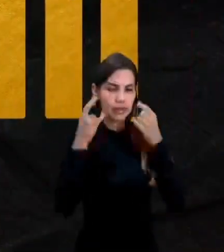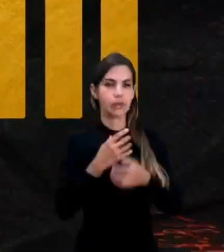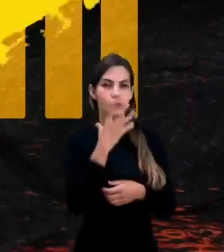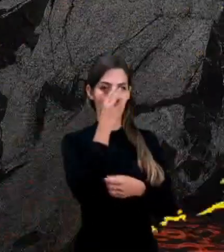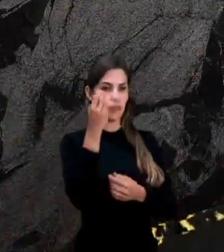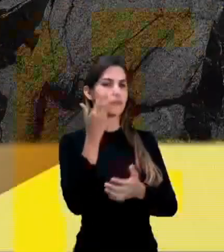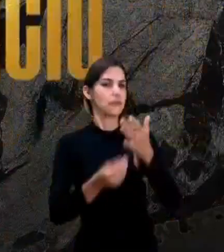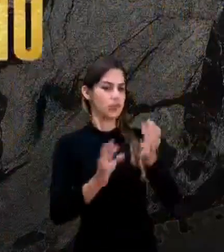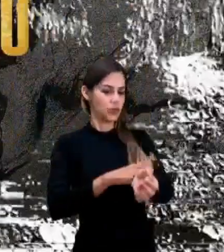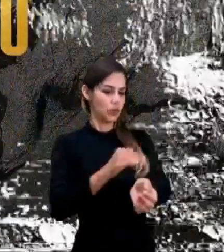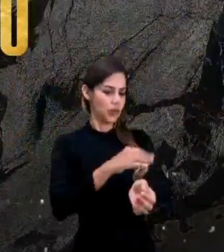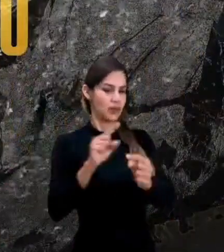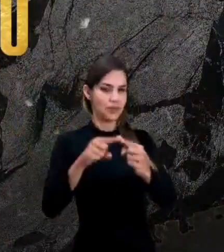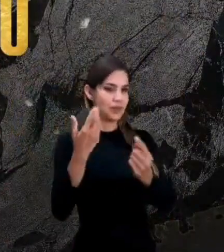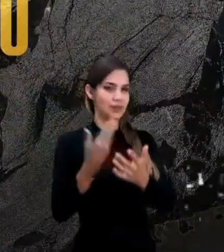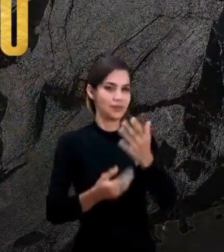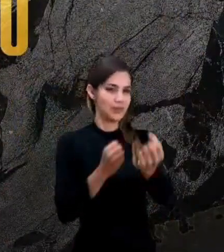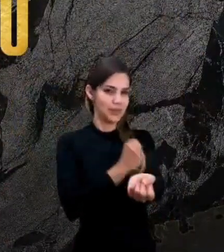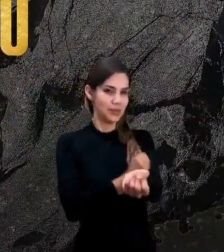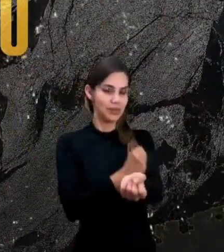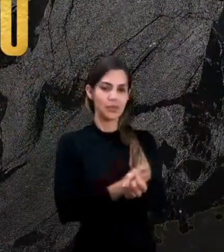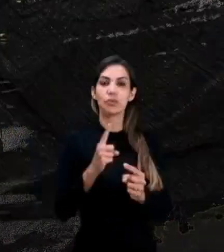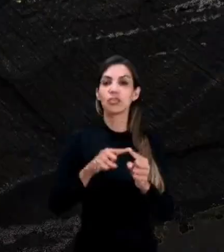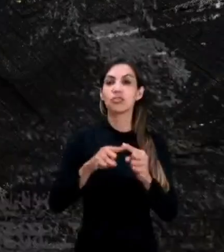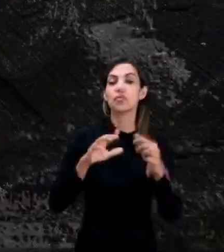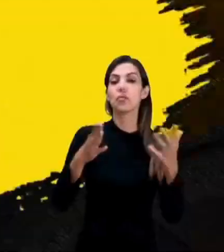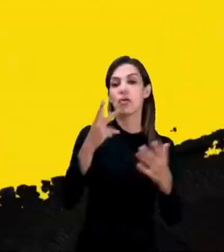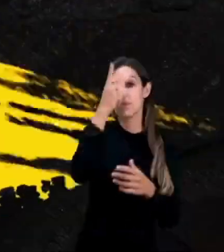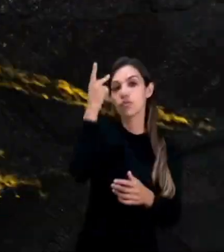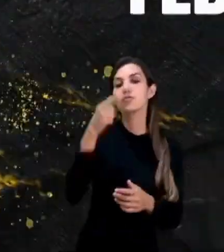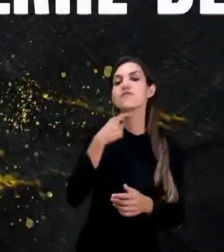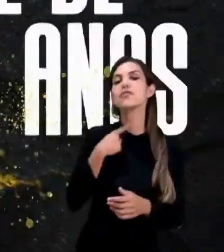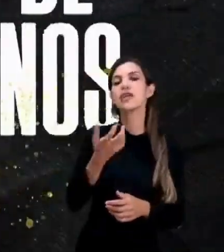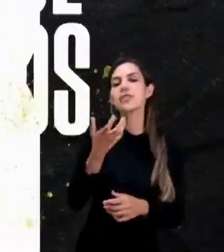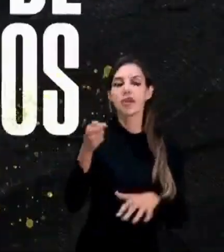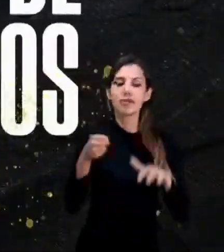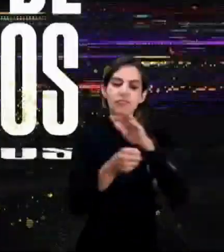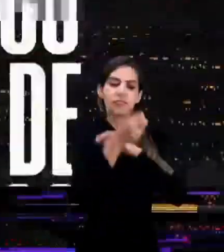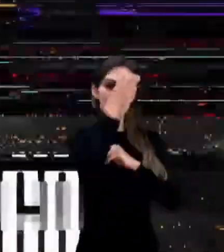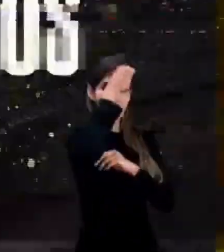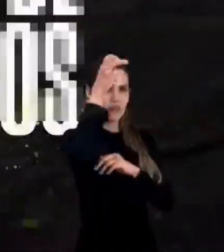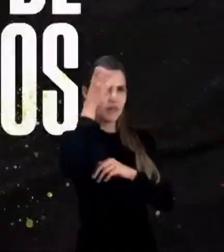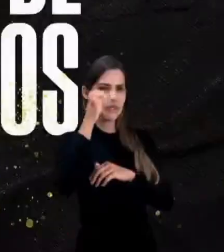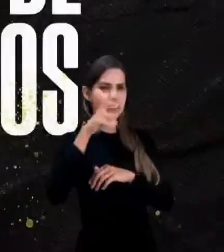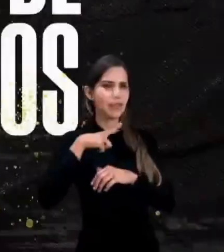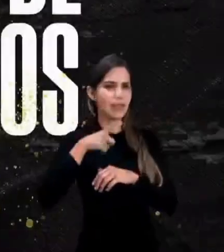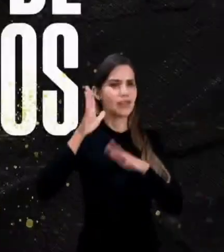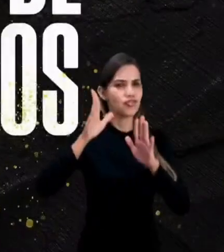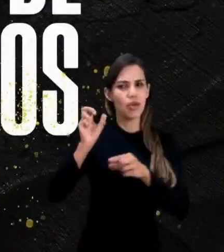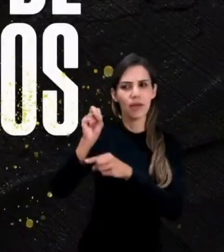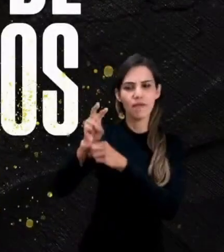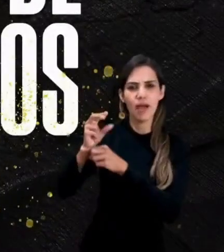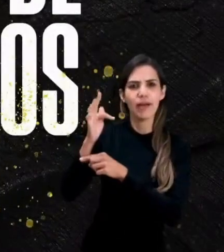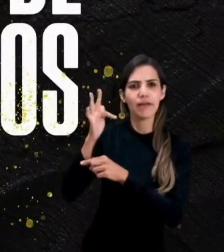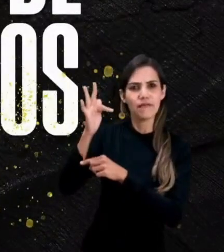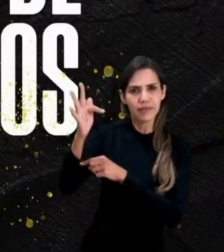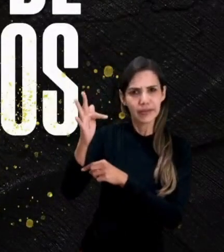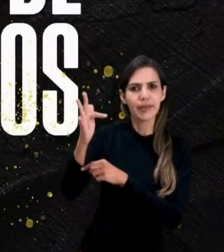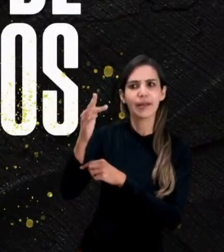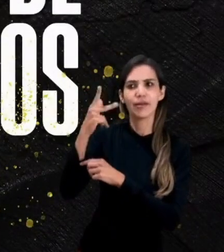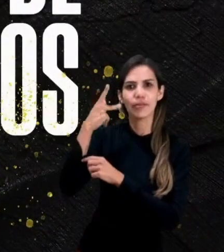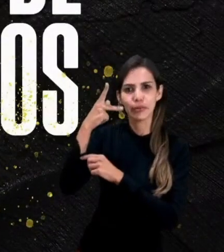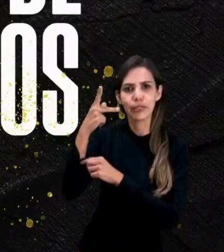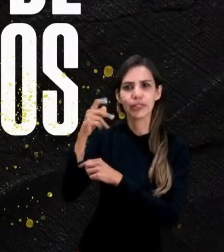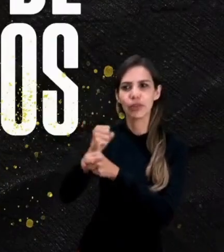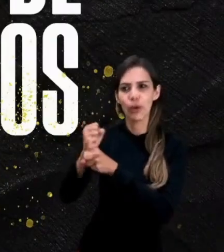Ganância. O lobo perde o pelo, mas não perde o vício. O que leva uma pessoa a querer gerir uma cidade, tendo mandato federal por oito